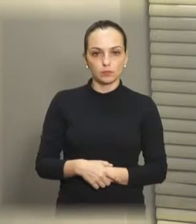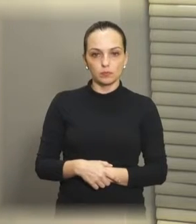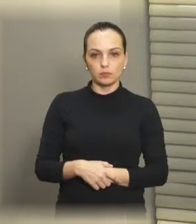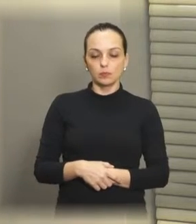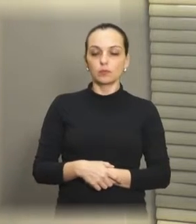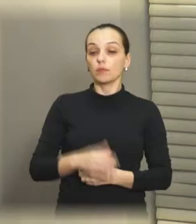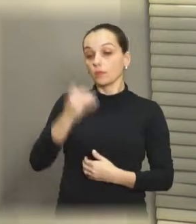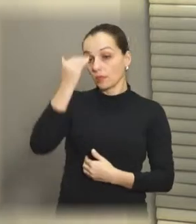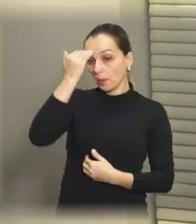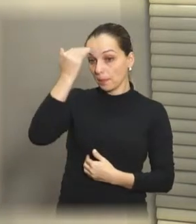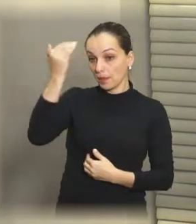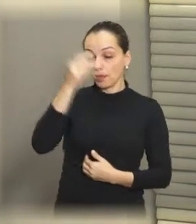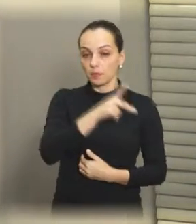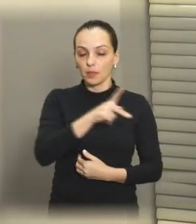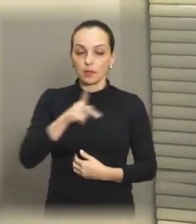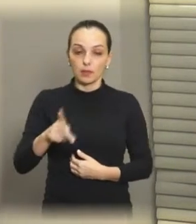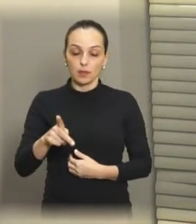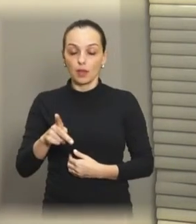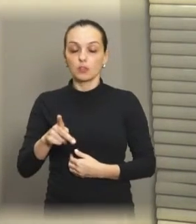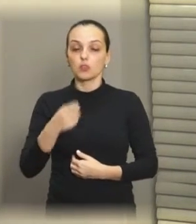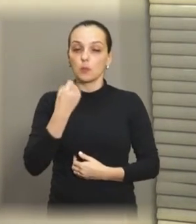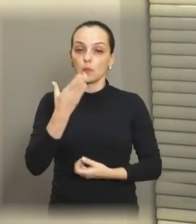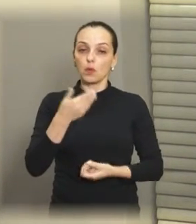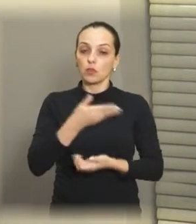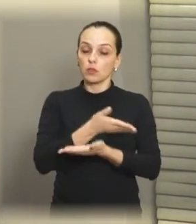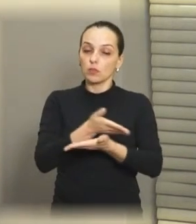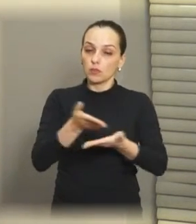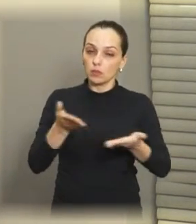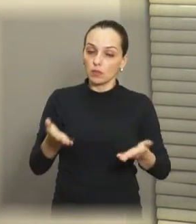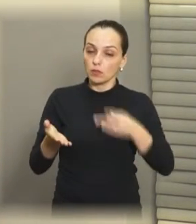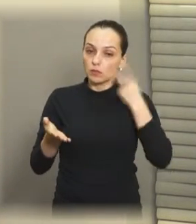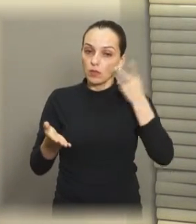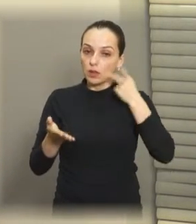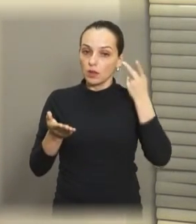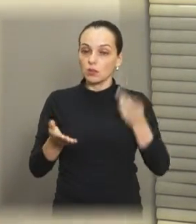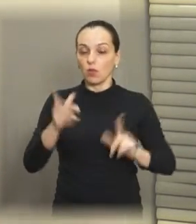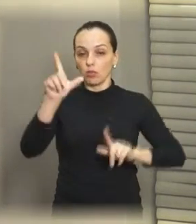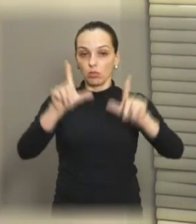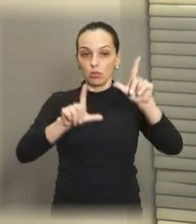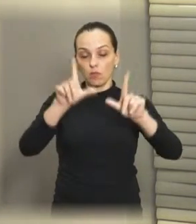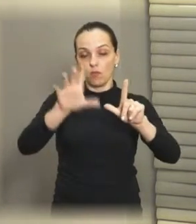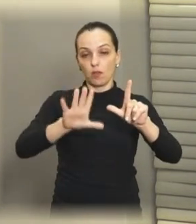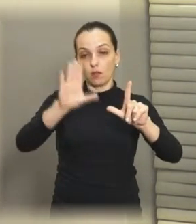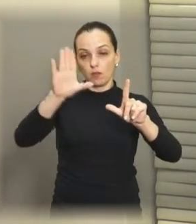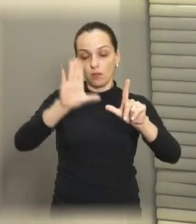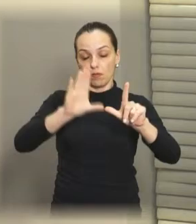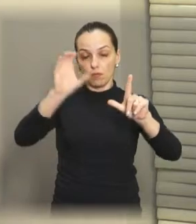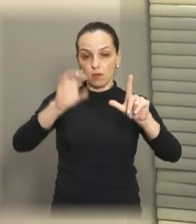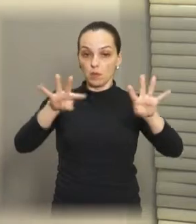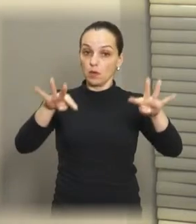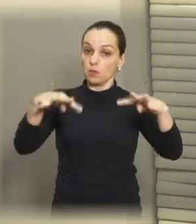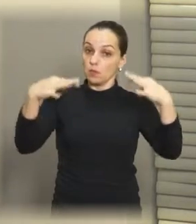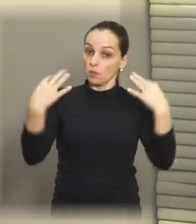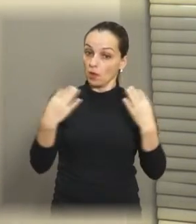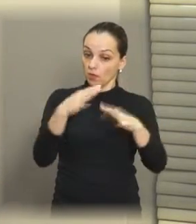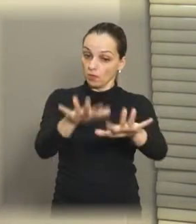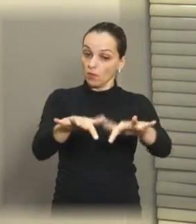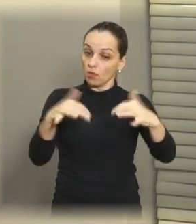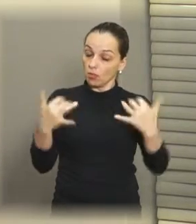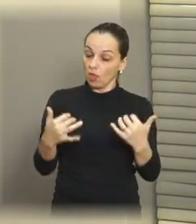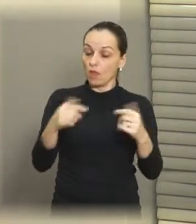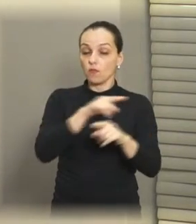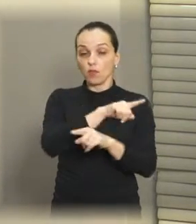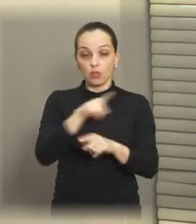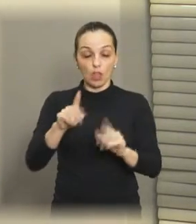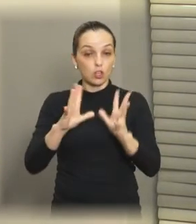Muito obrigada, presidente Tenente Santana. Muito boa noite, senhores vereadores, todos que nos acompanham no plenário. Muito boa noite, Araraquara. Para vocês